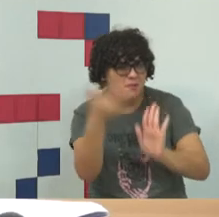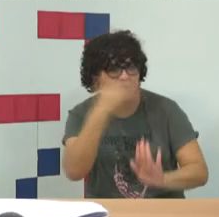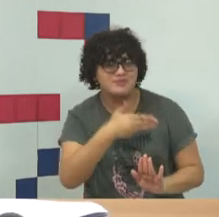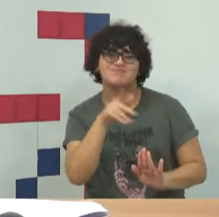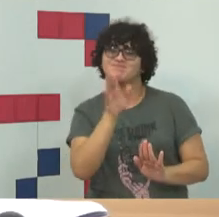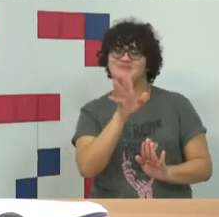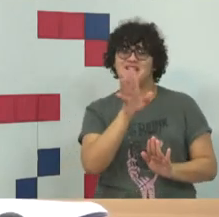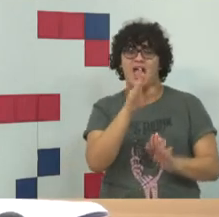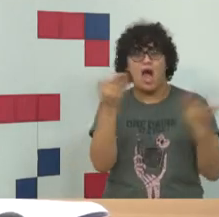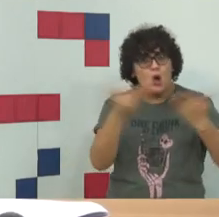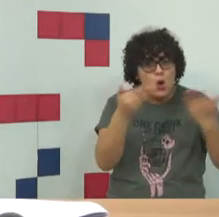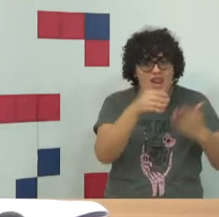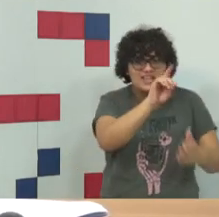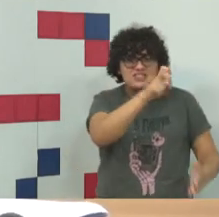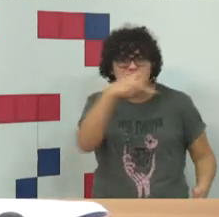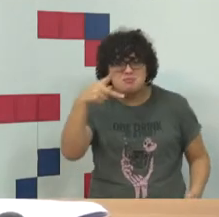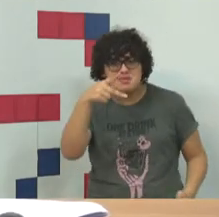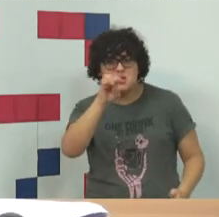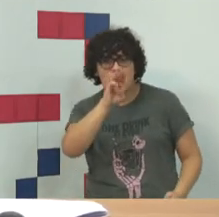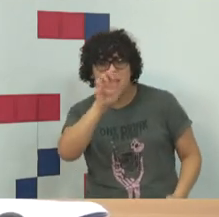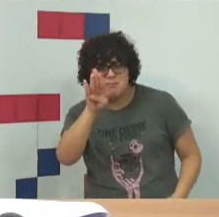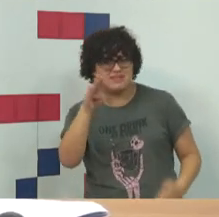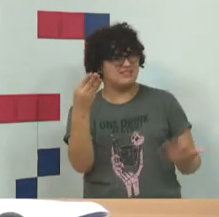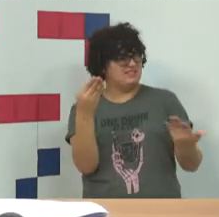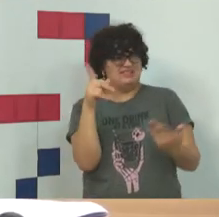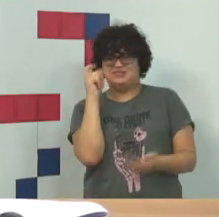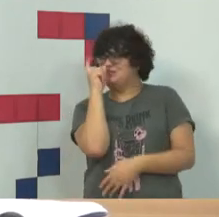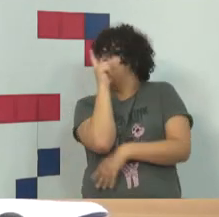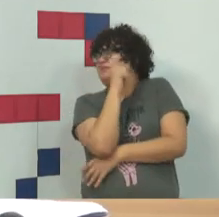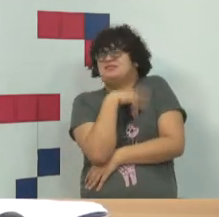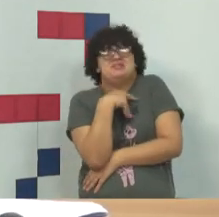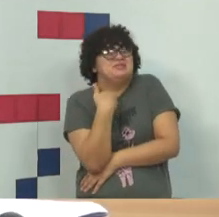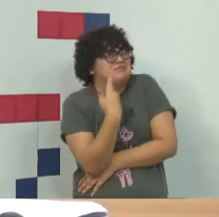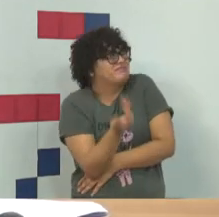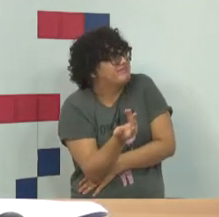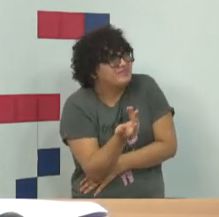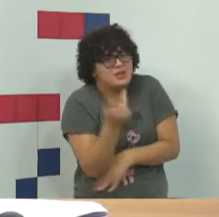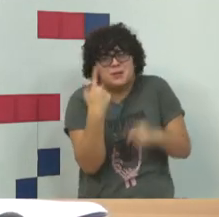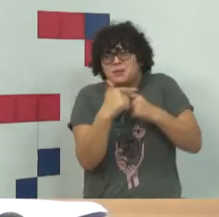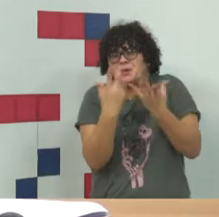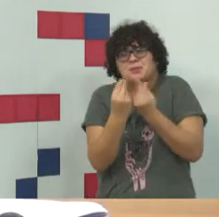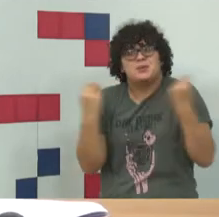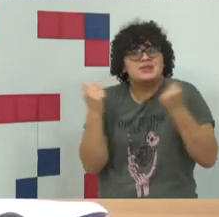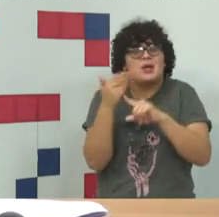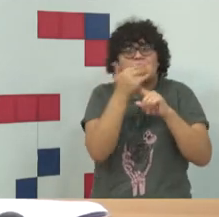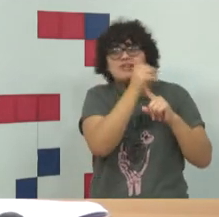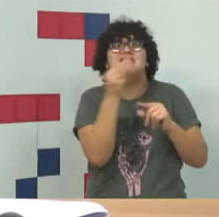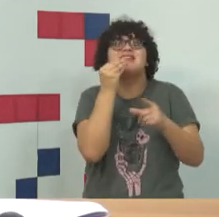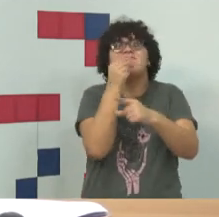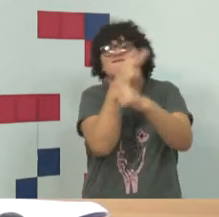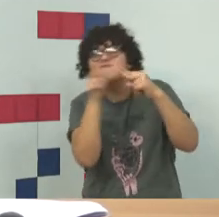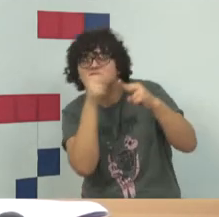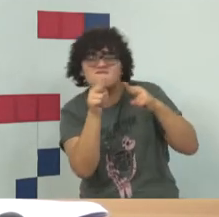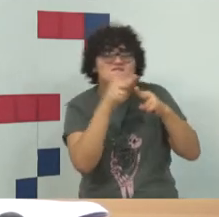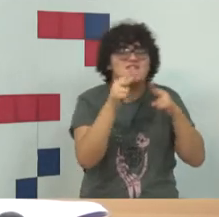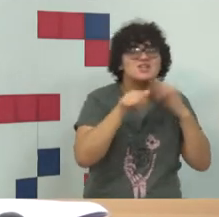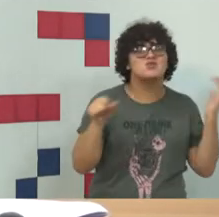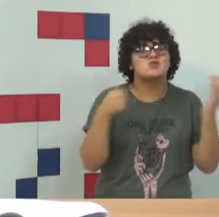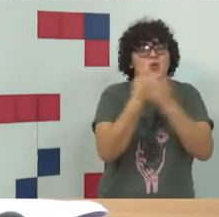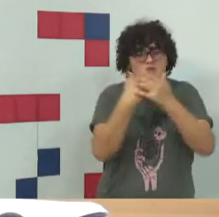Deep Web é praticamente impossível de se provar por conta de uma série de tecnologias que esses criminosos